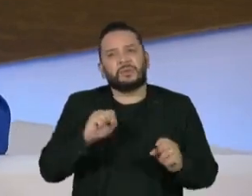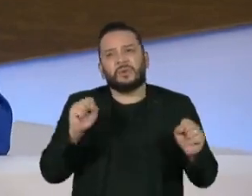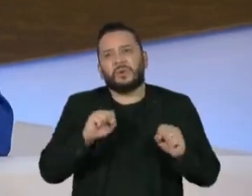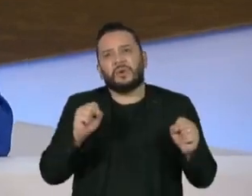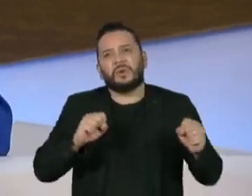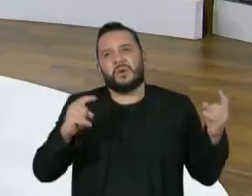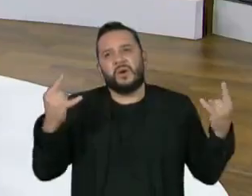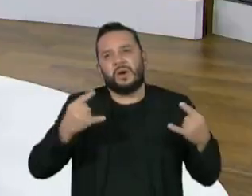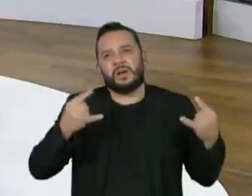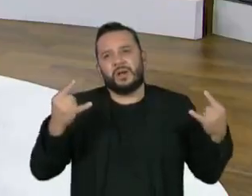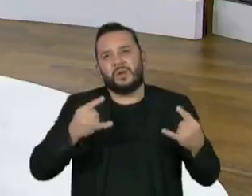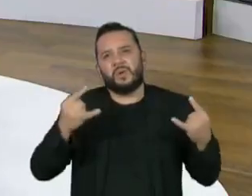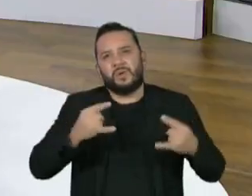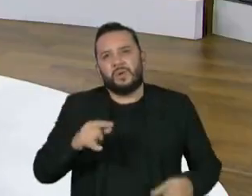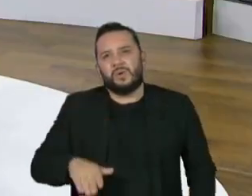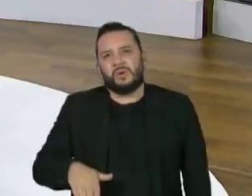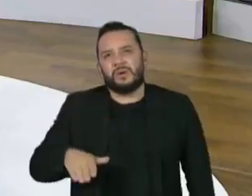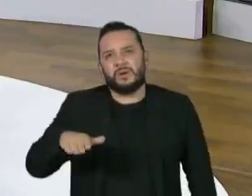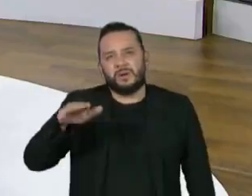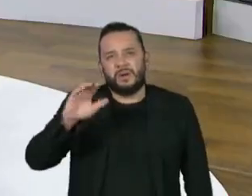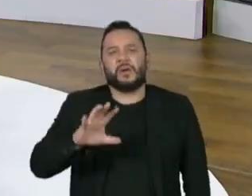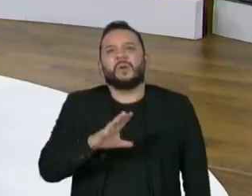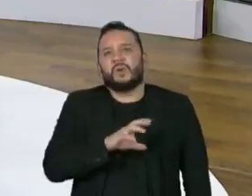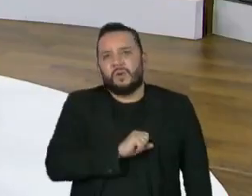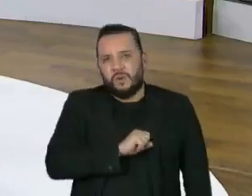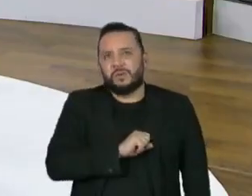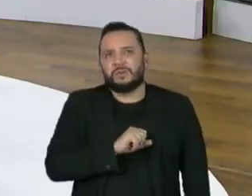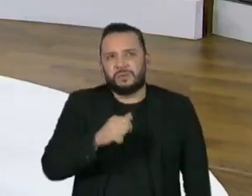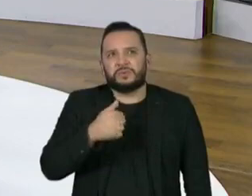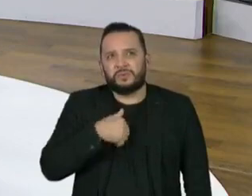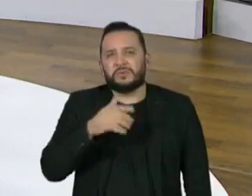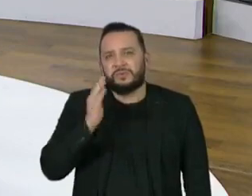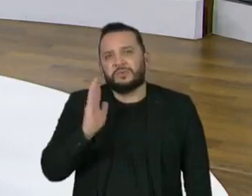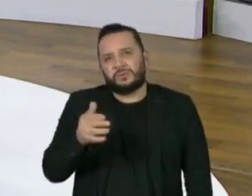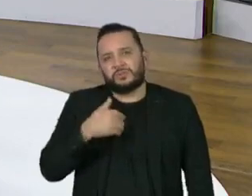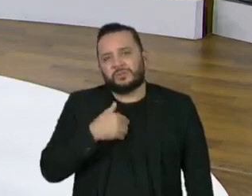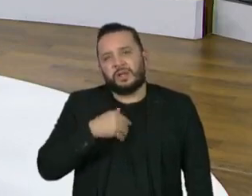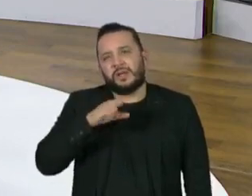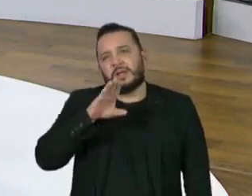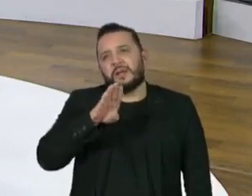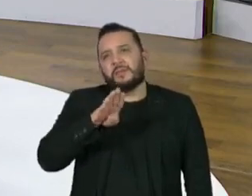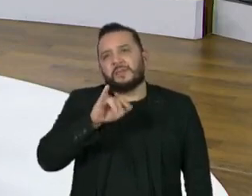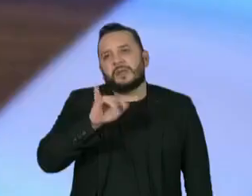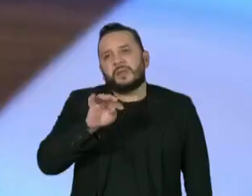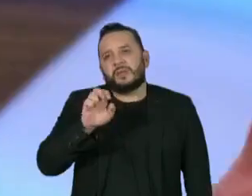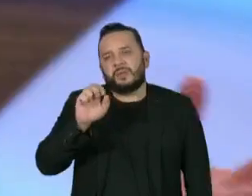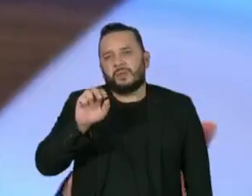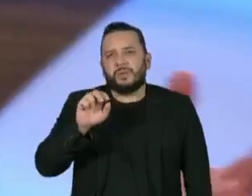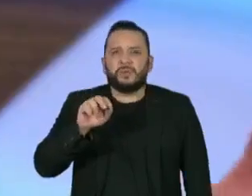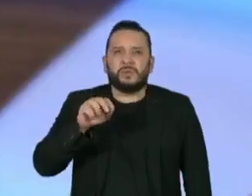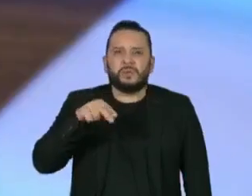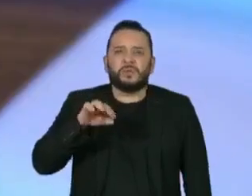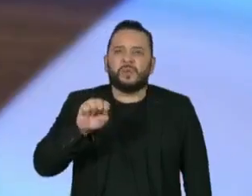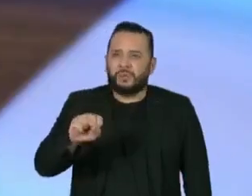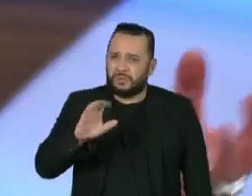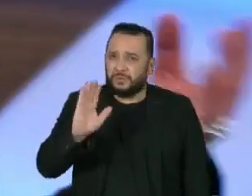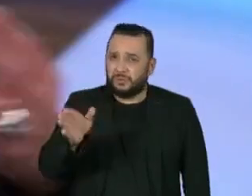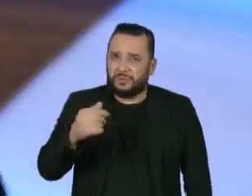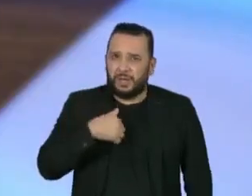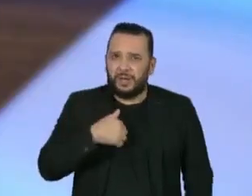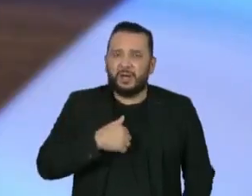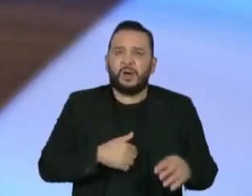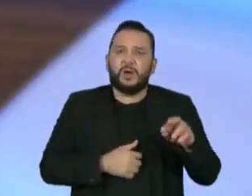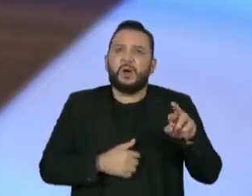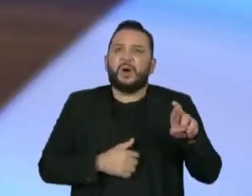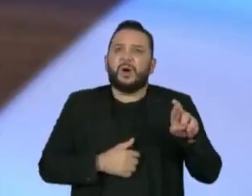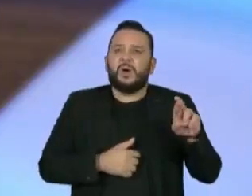desde garoto. Eu prefiro os Rolling Stones, mas eu reconheço a história dos Beatles e gosto muito dos Beatles. A diferença dos Rolling Stones,